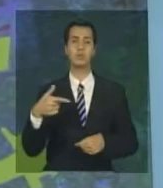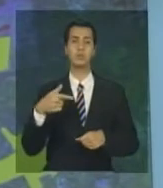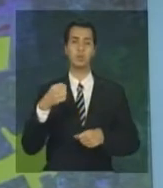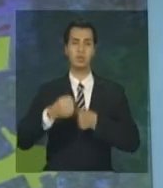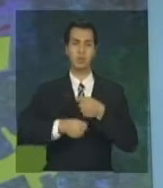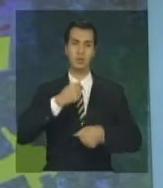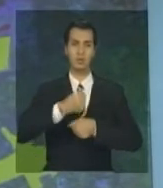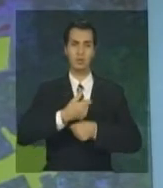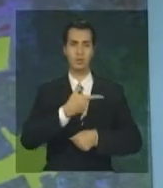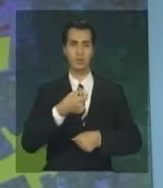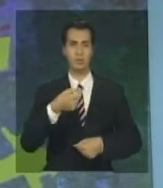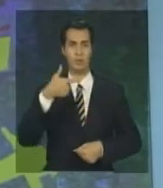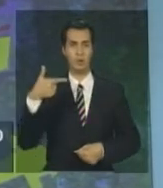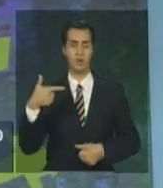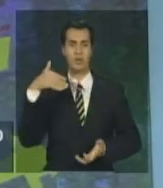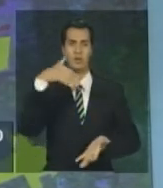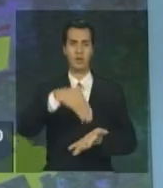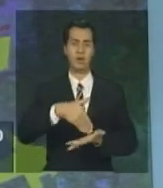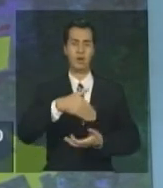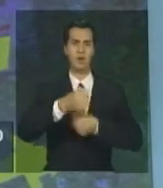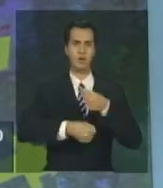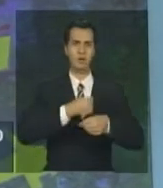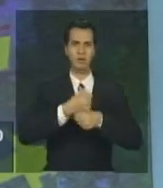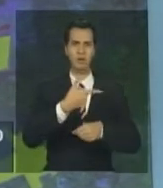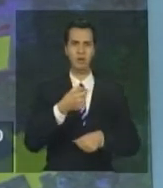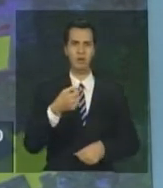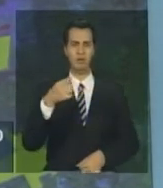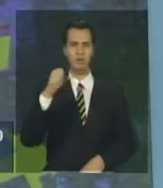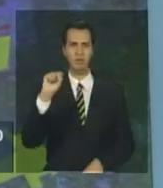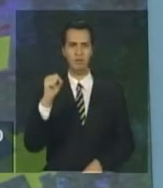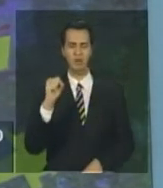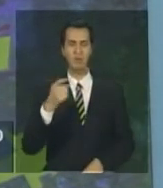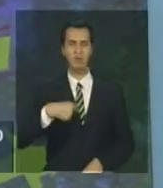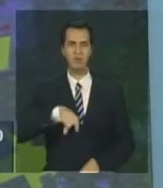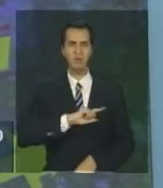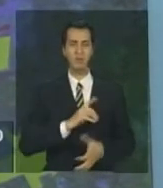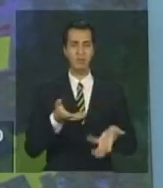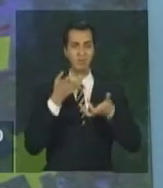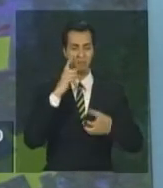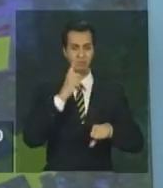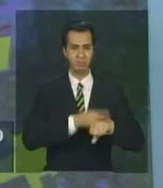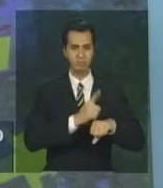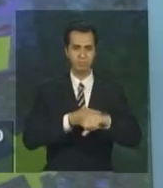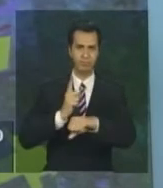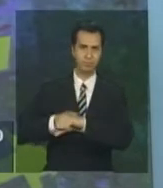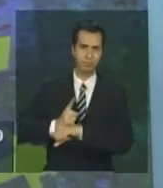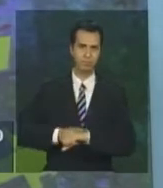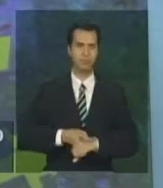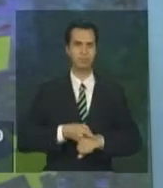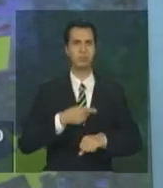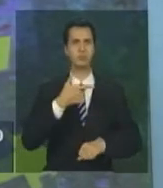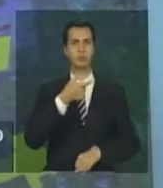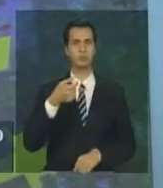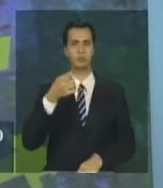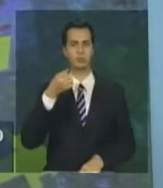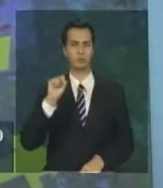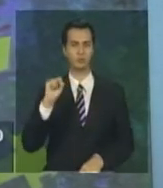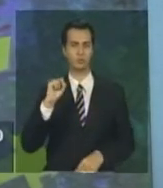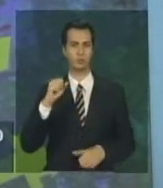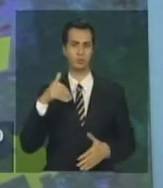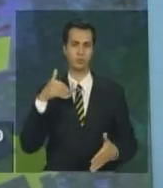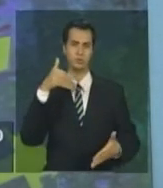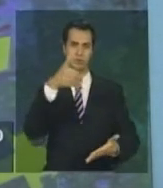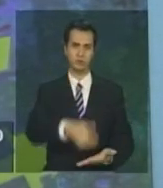período de 2002 a 2008 e a gente tenta detectar os desmatamentos posteriores a 2008 no intervalo